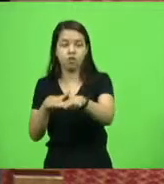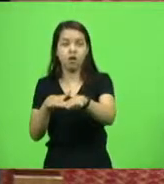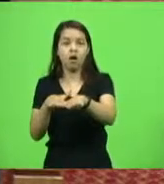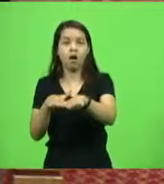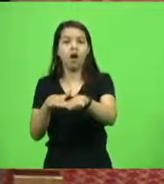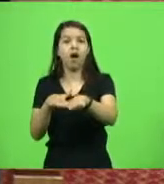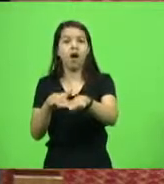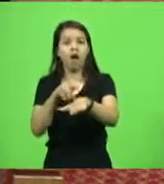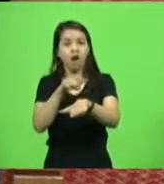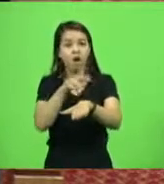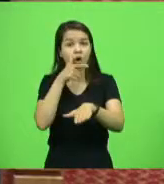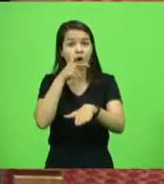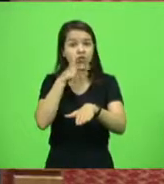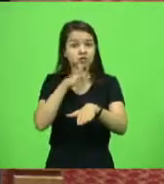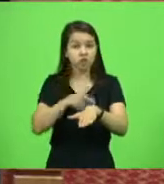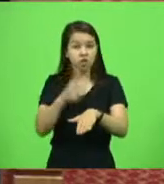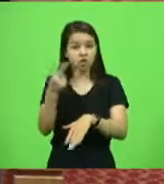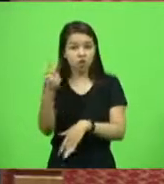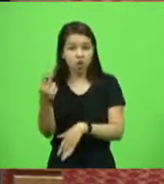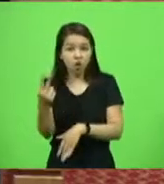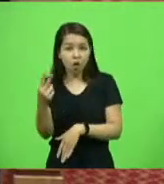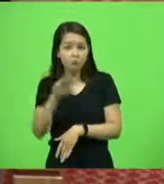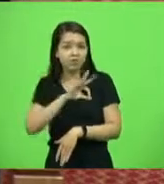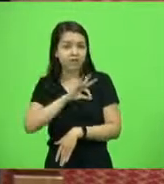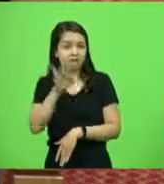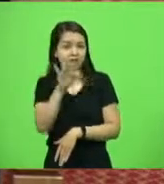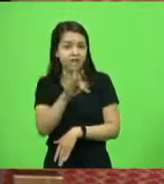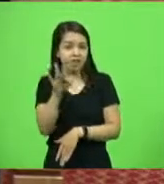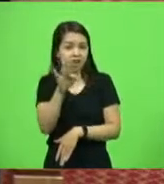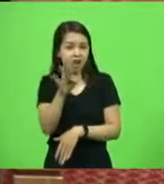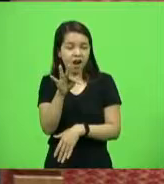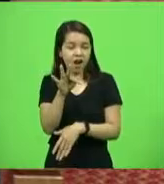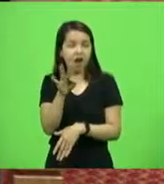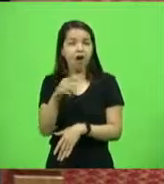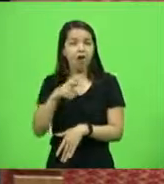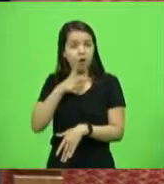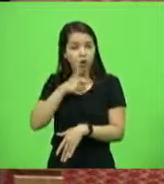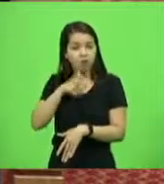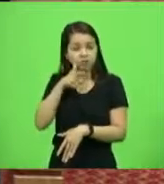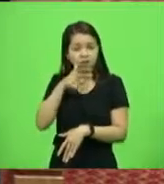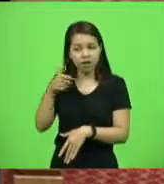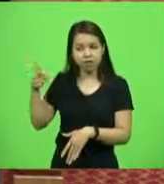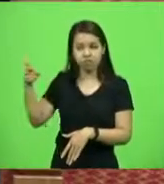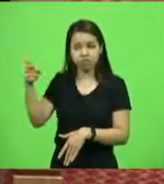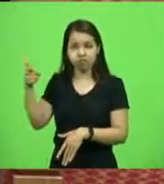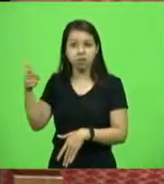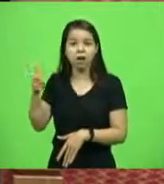rodoviários federais próximo a Joinville e executaram os policiais